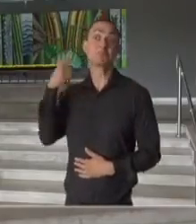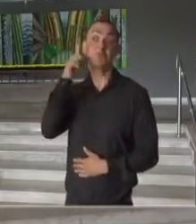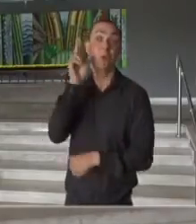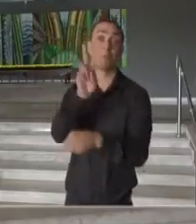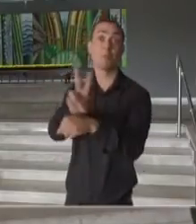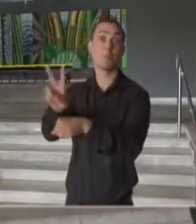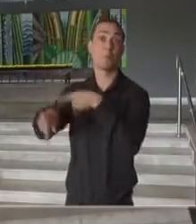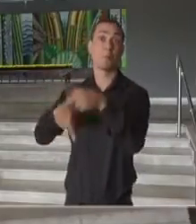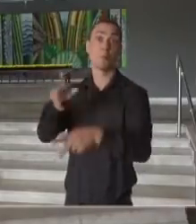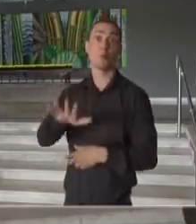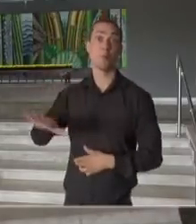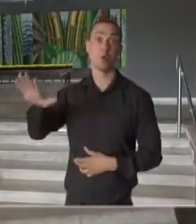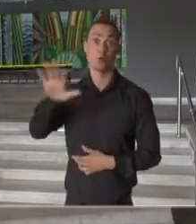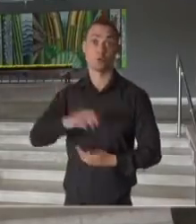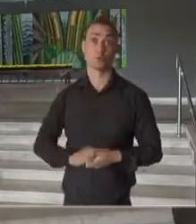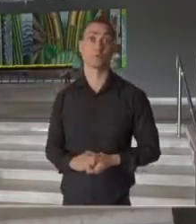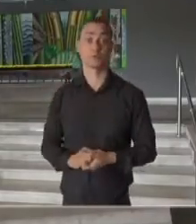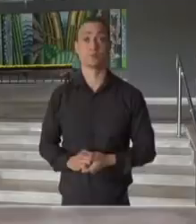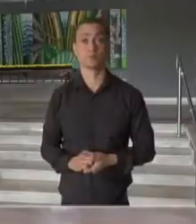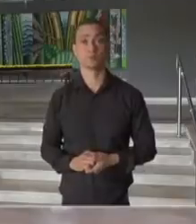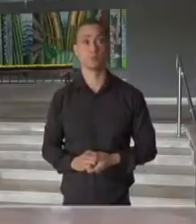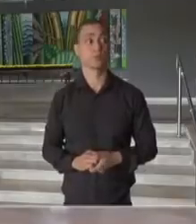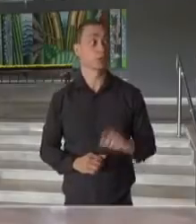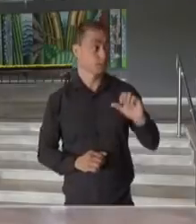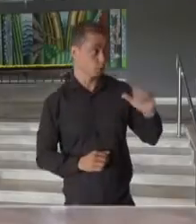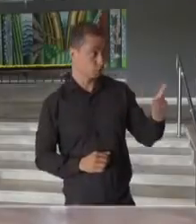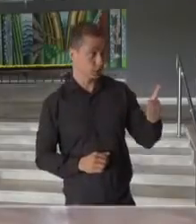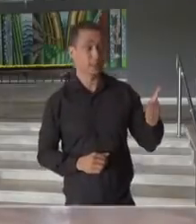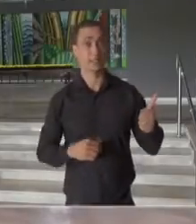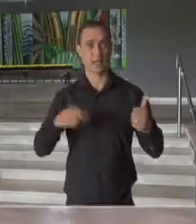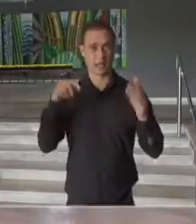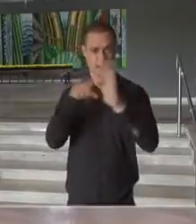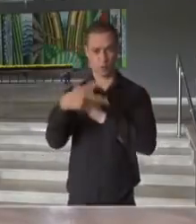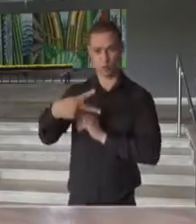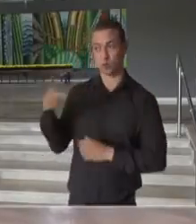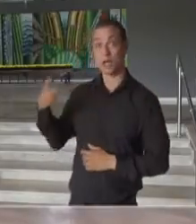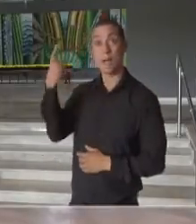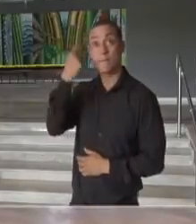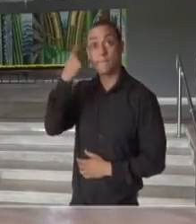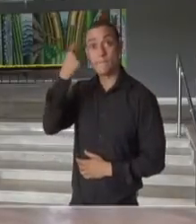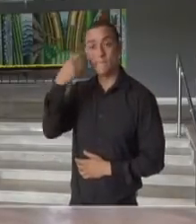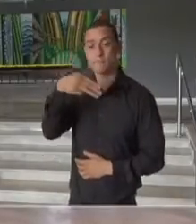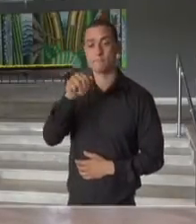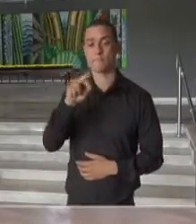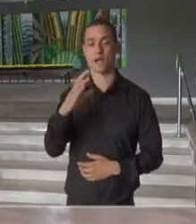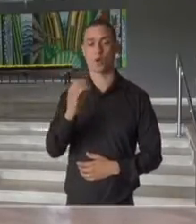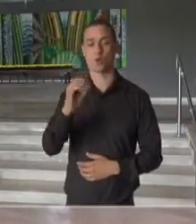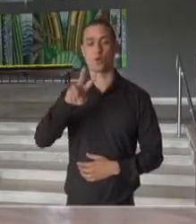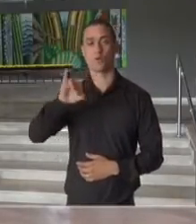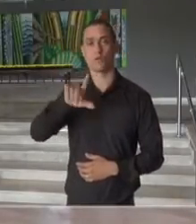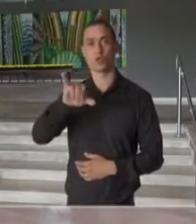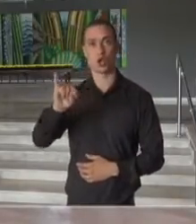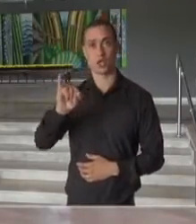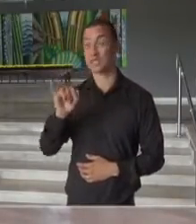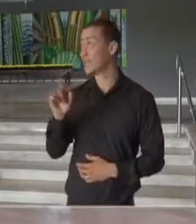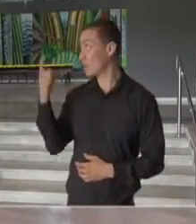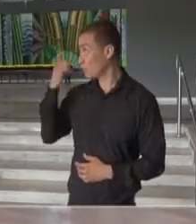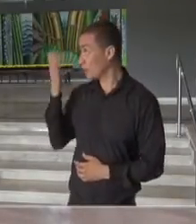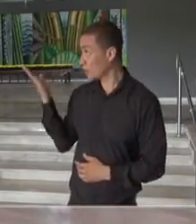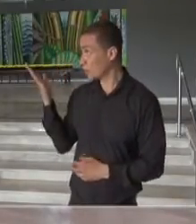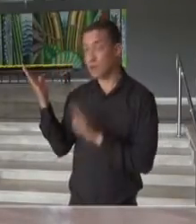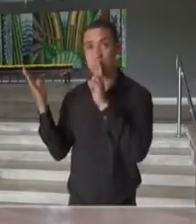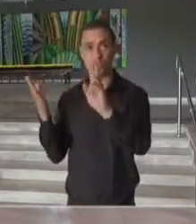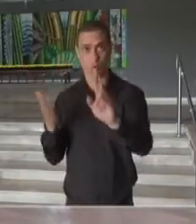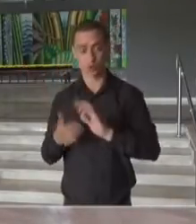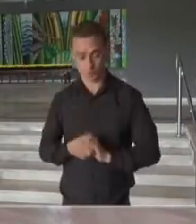da nossa população. Muito bem. Agora, na segunda pergunta, Marco Vignoli, que aqui está conosco, para a sua